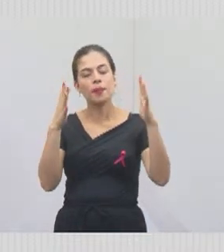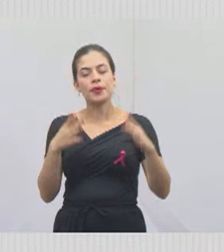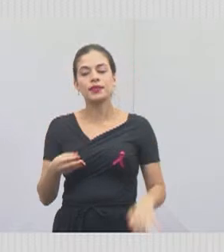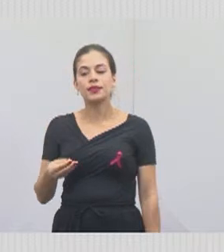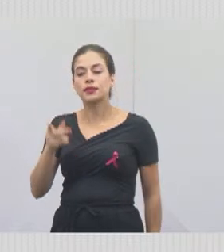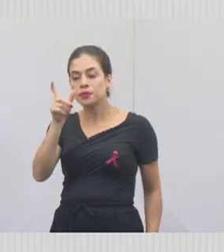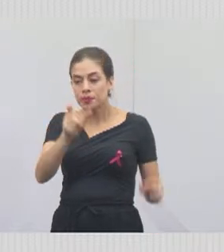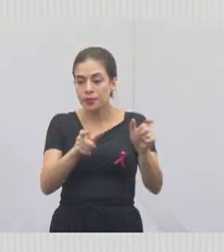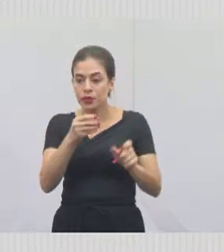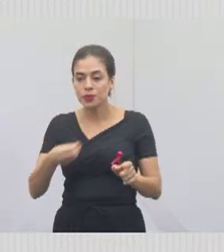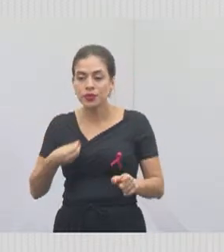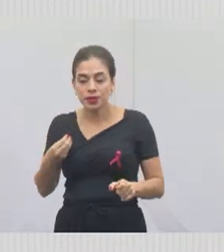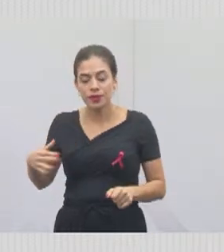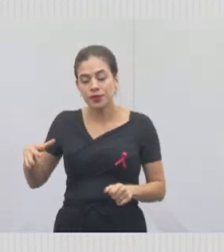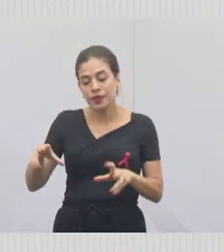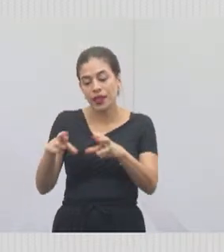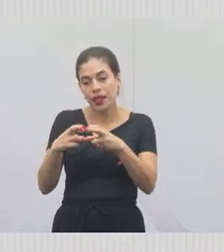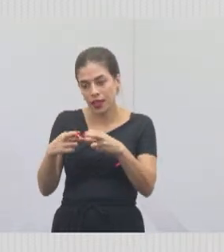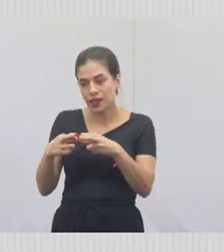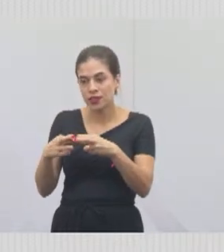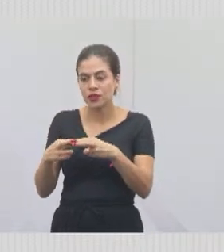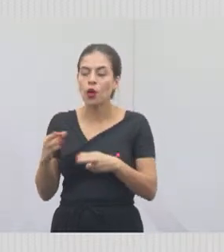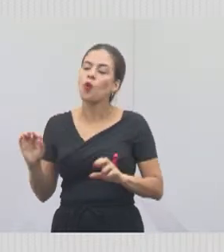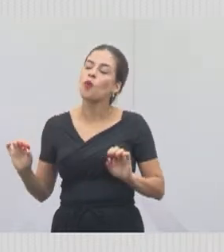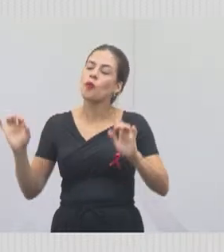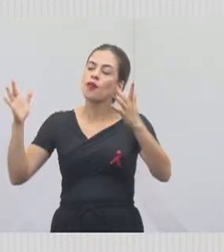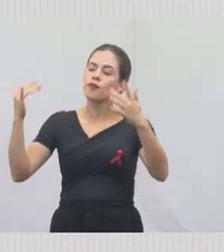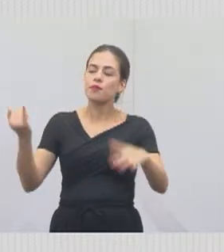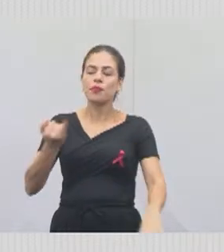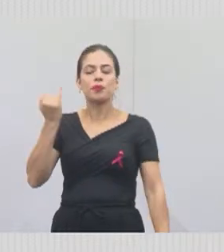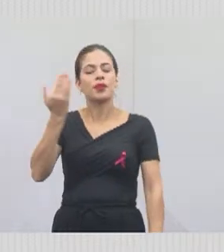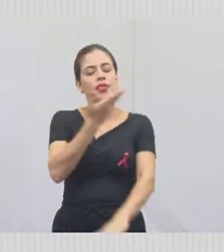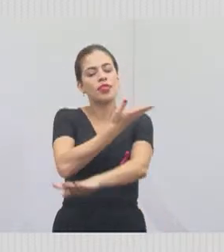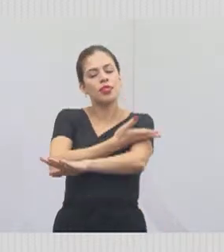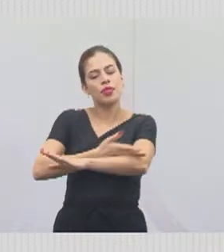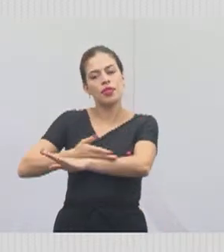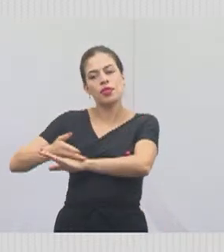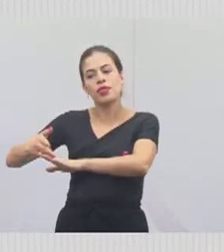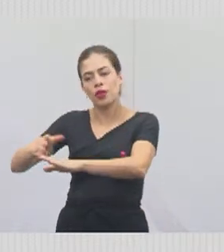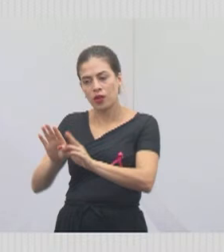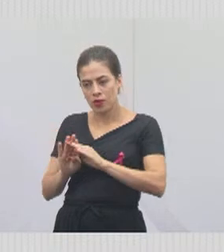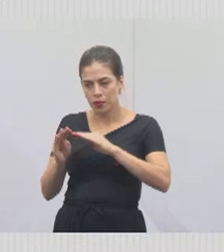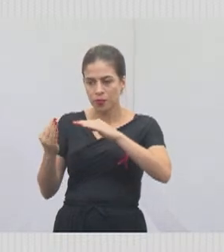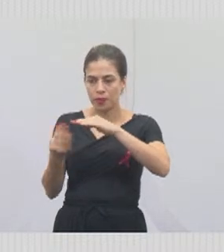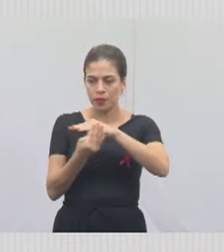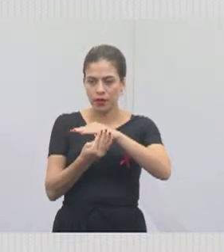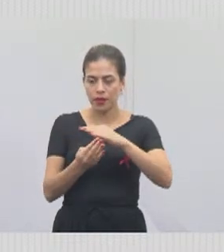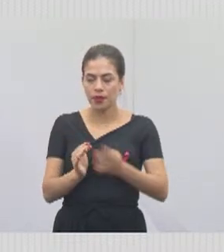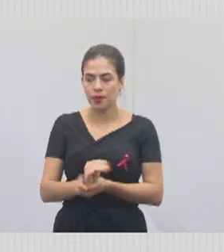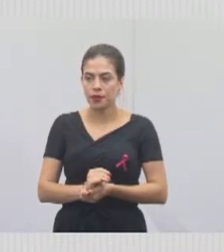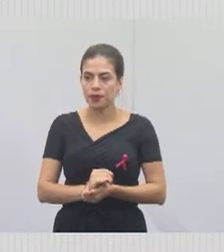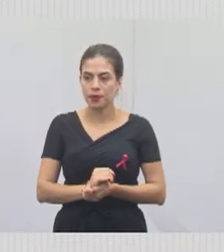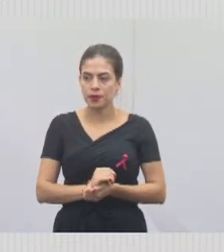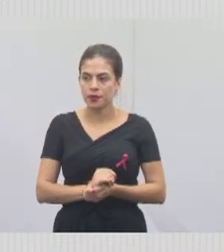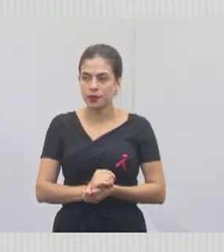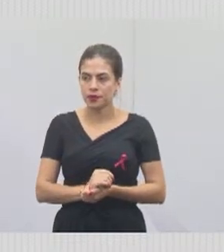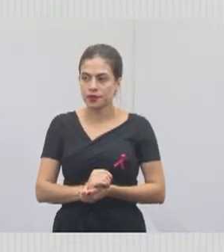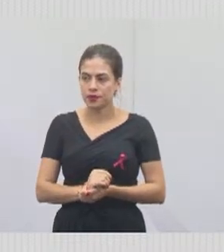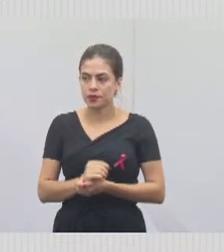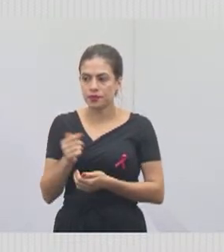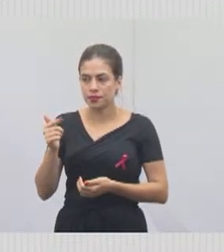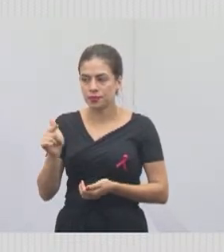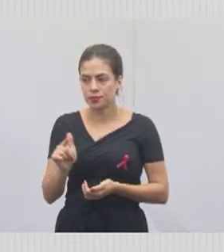esse evento tão importante, que é tradicional naquele bairro. Próximo slide. Bom,